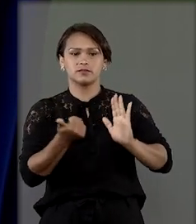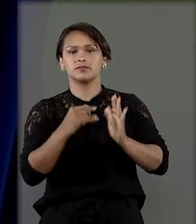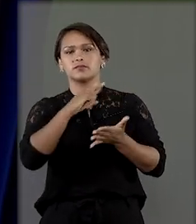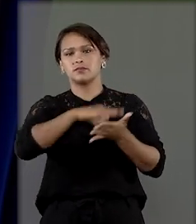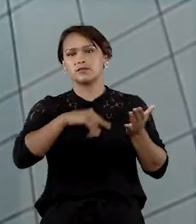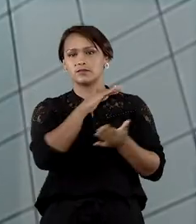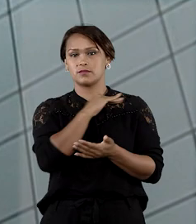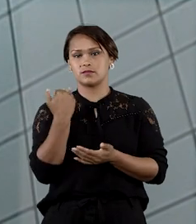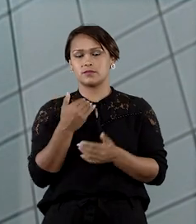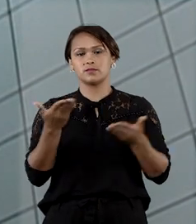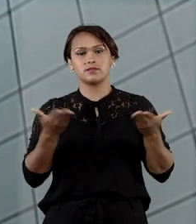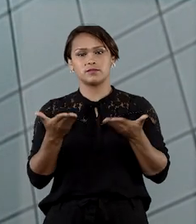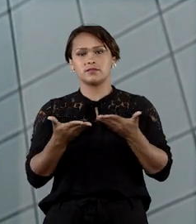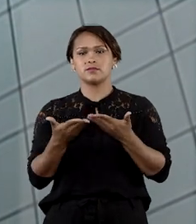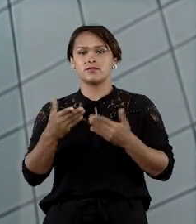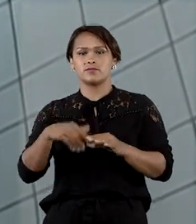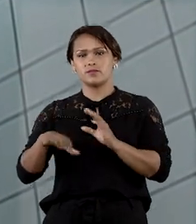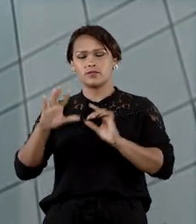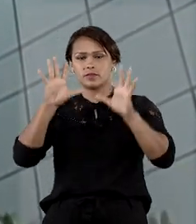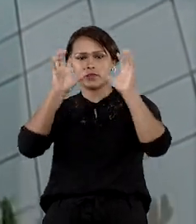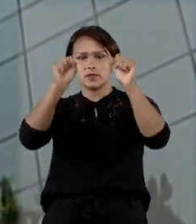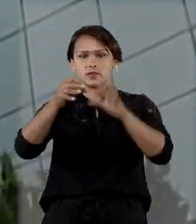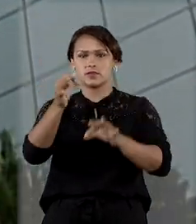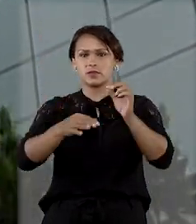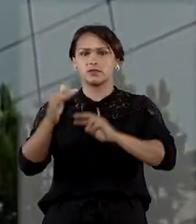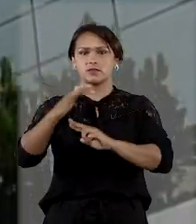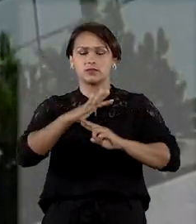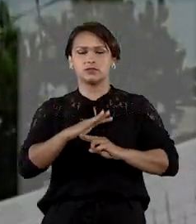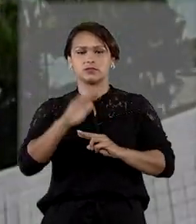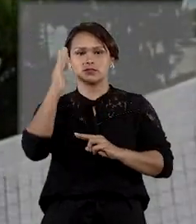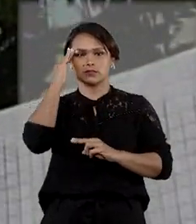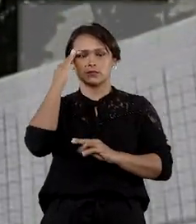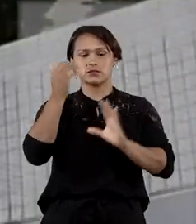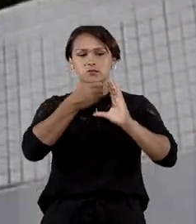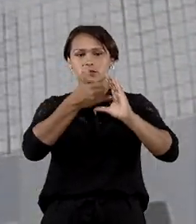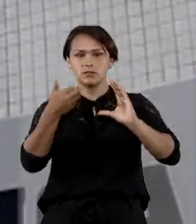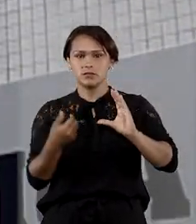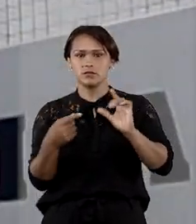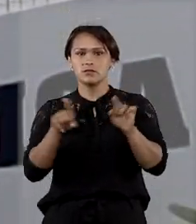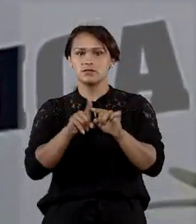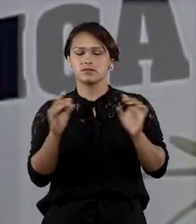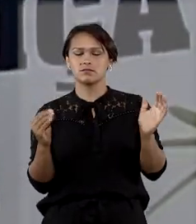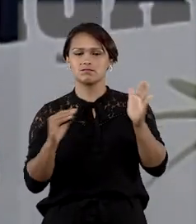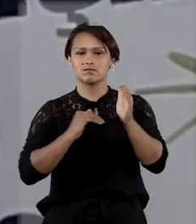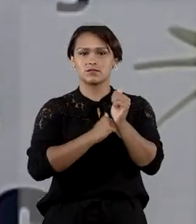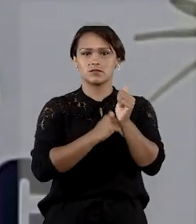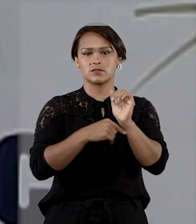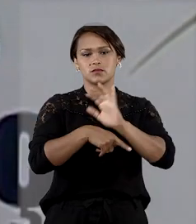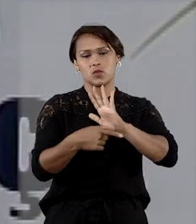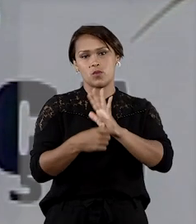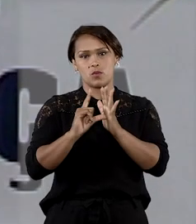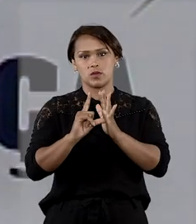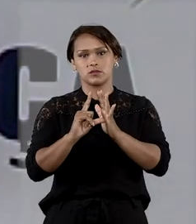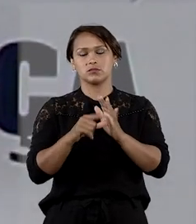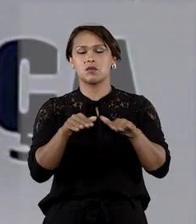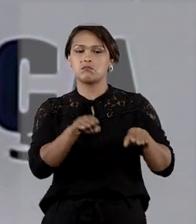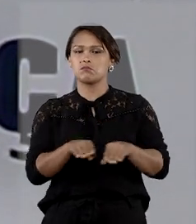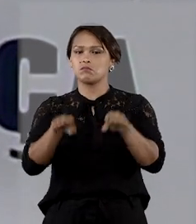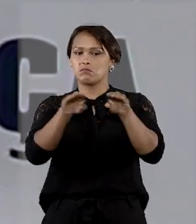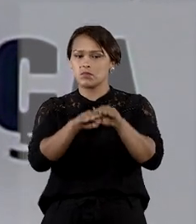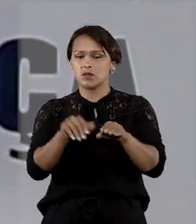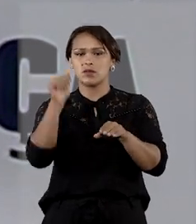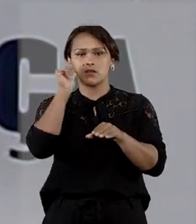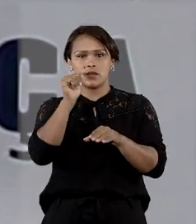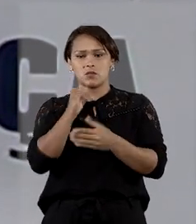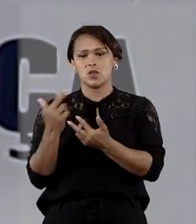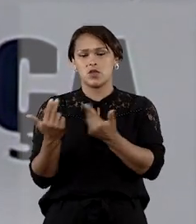-la do inventário. Já o Tribunal de Justiça do Paraná, apesar de reconhecer o caráter restritivo do pacto antinupcial, manteve a mulher